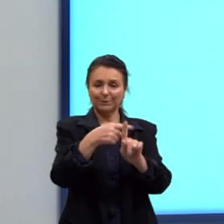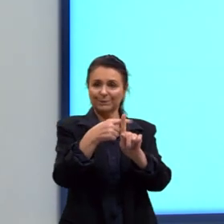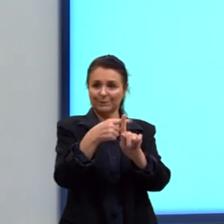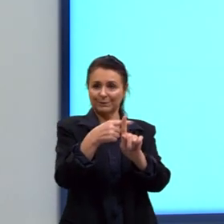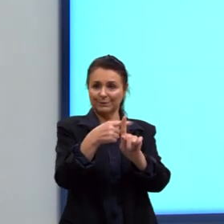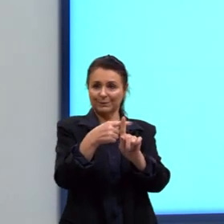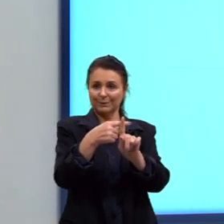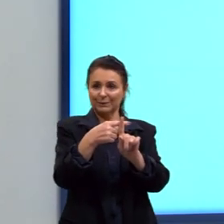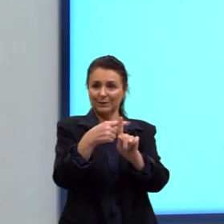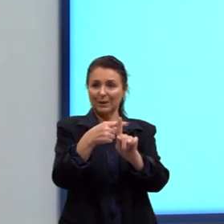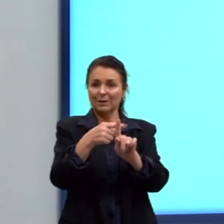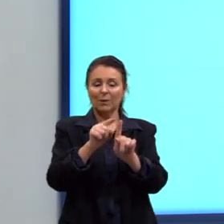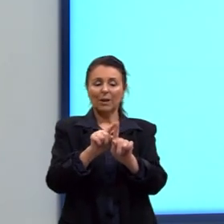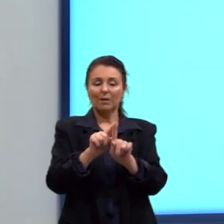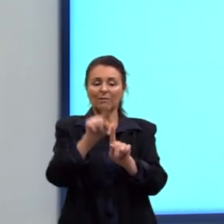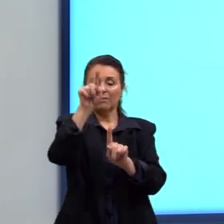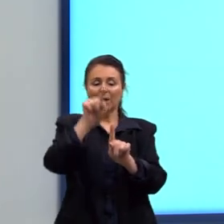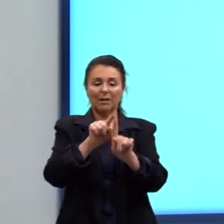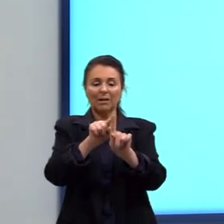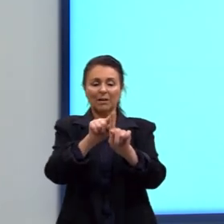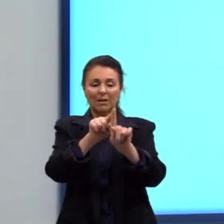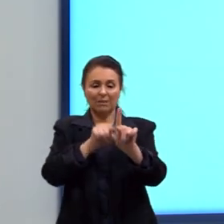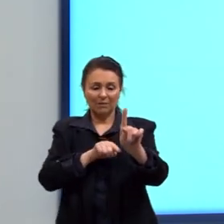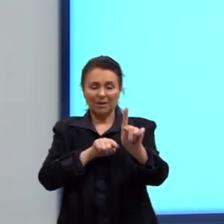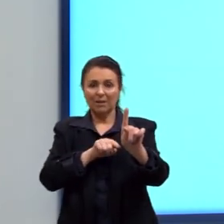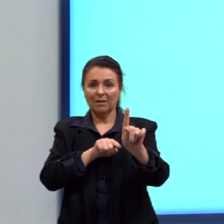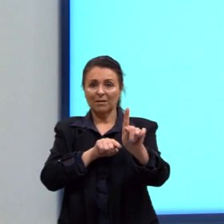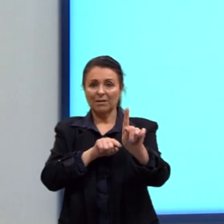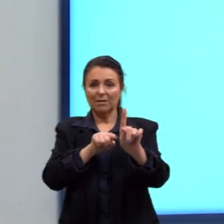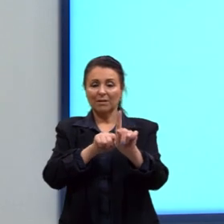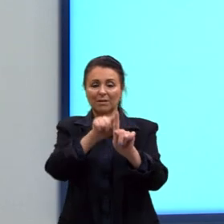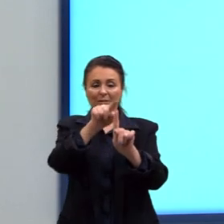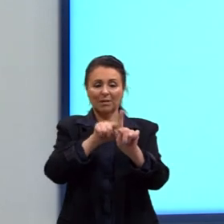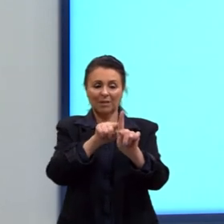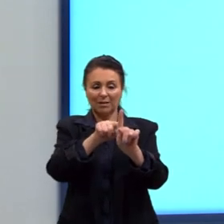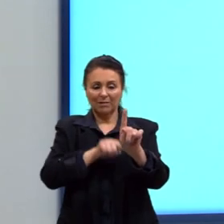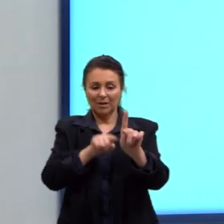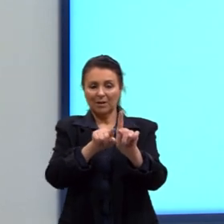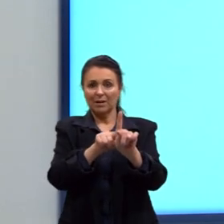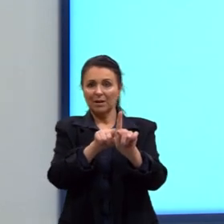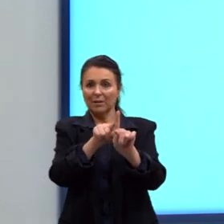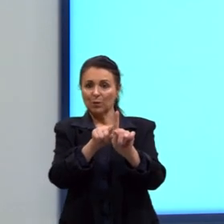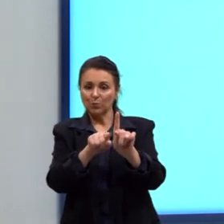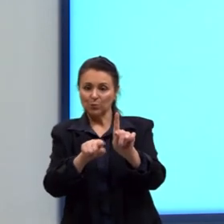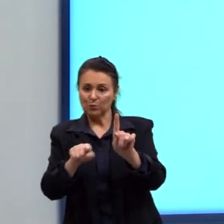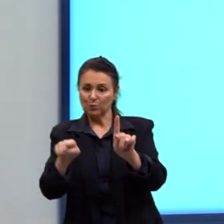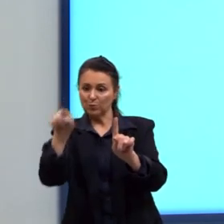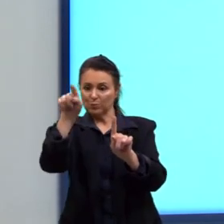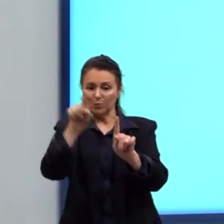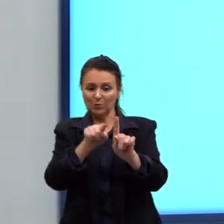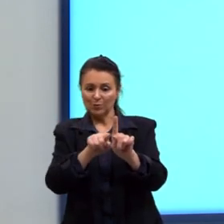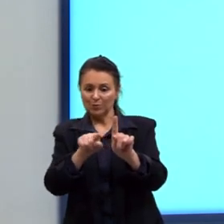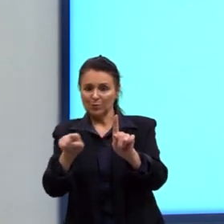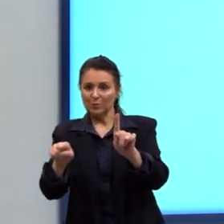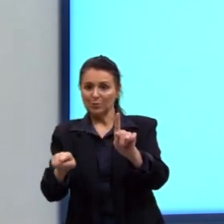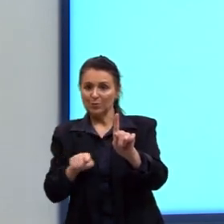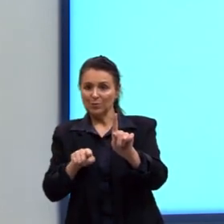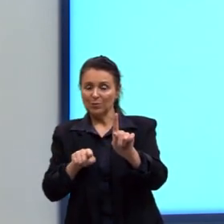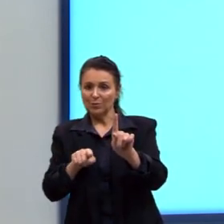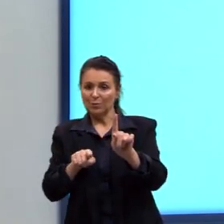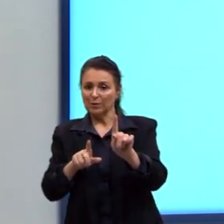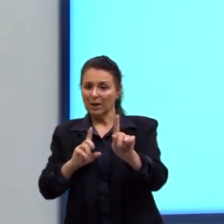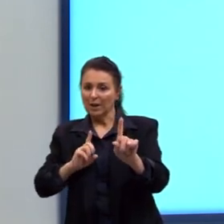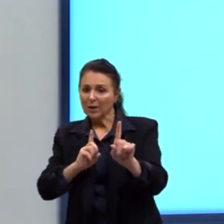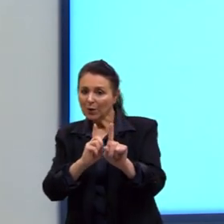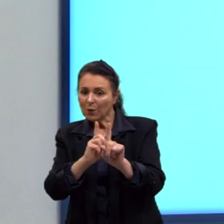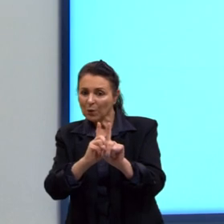Apesar da linha sair de uma forma perpendicular aqui da superfície, quando ela está chegando, encontra a força